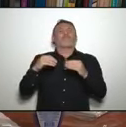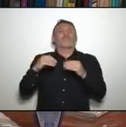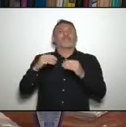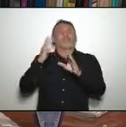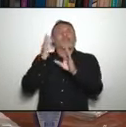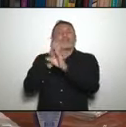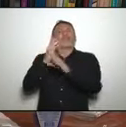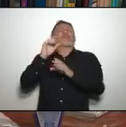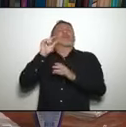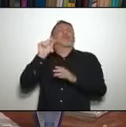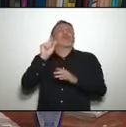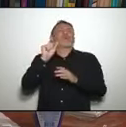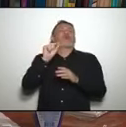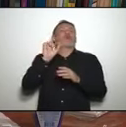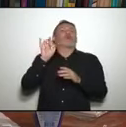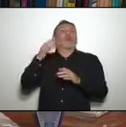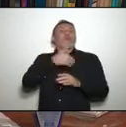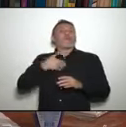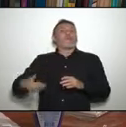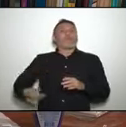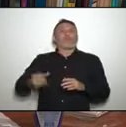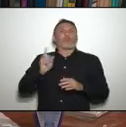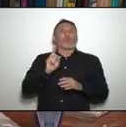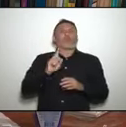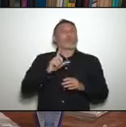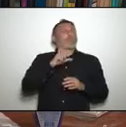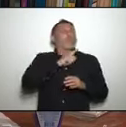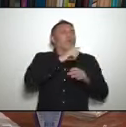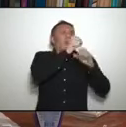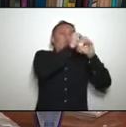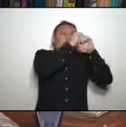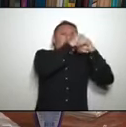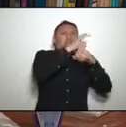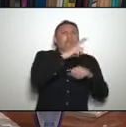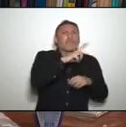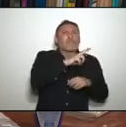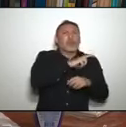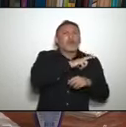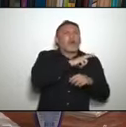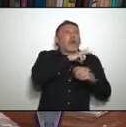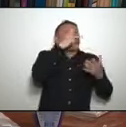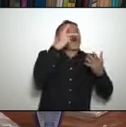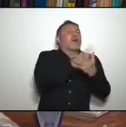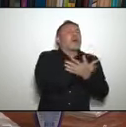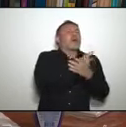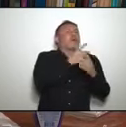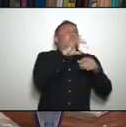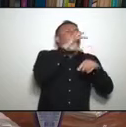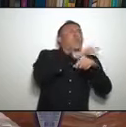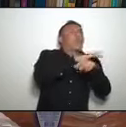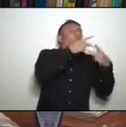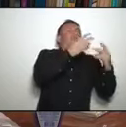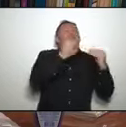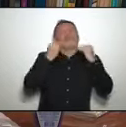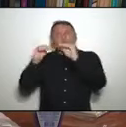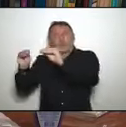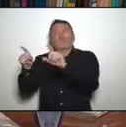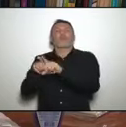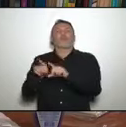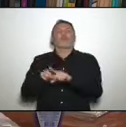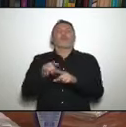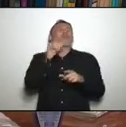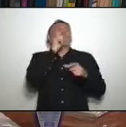privados pudessem entrar, que os municípios pudessem estar, de fato, informando em tempo real